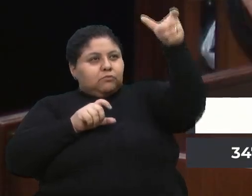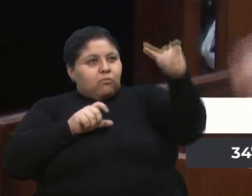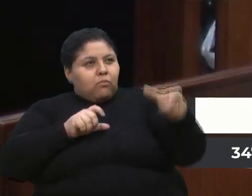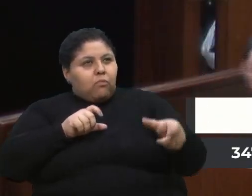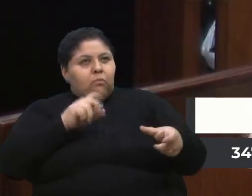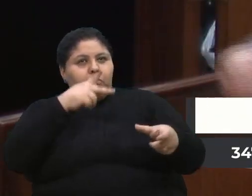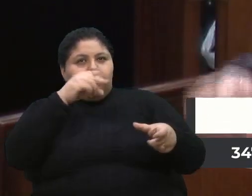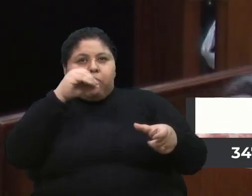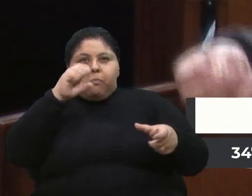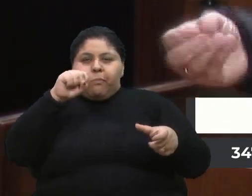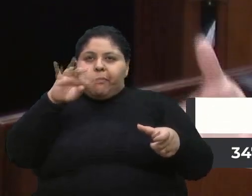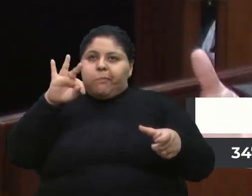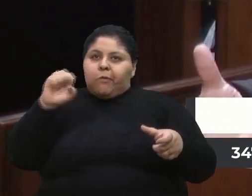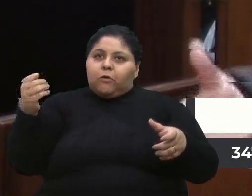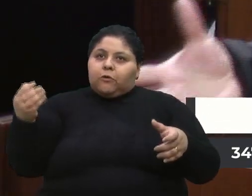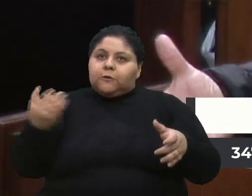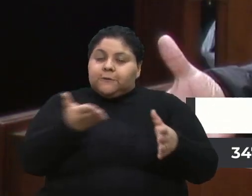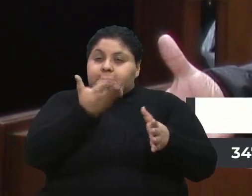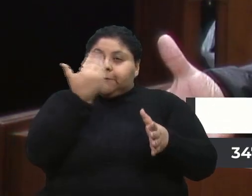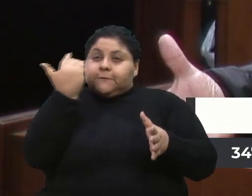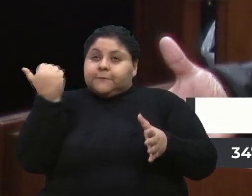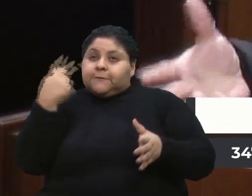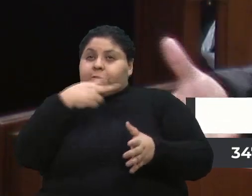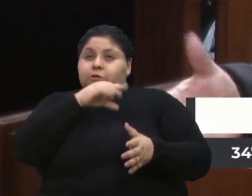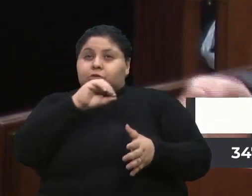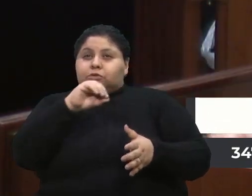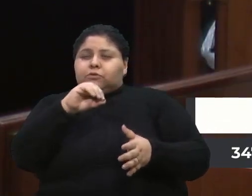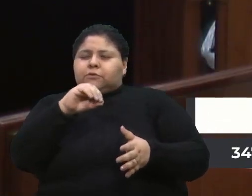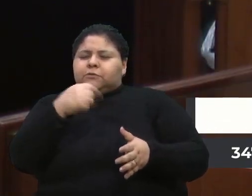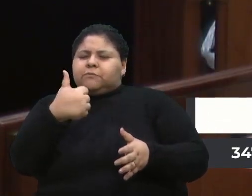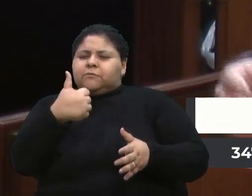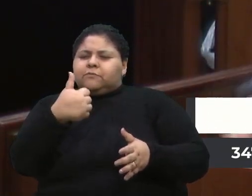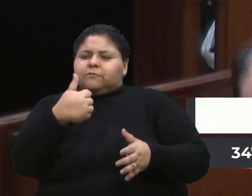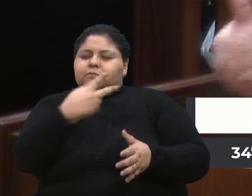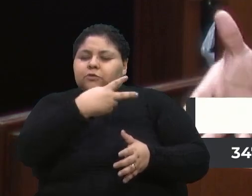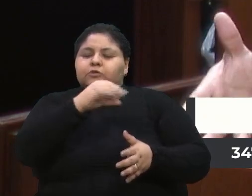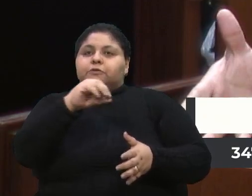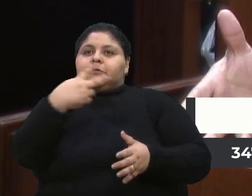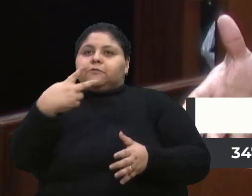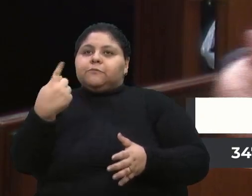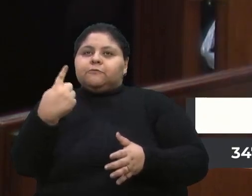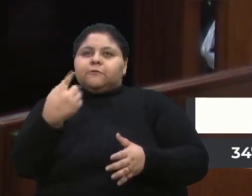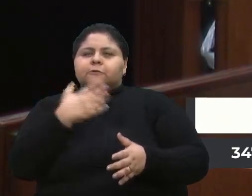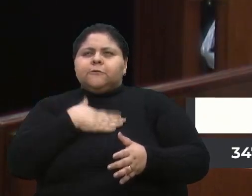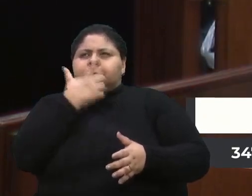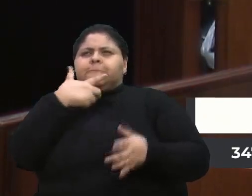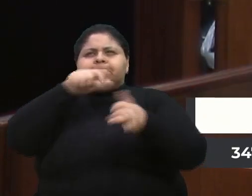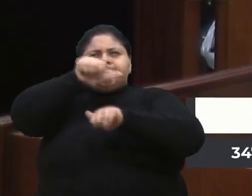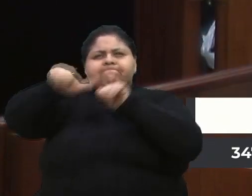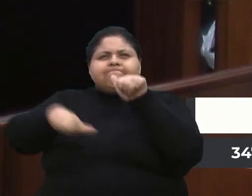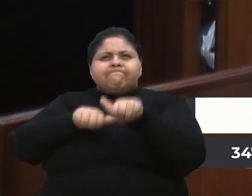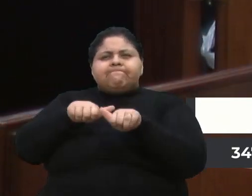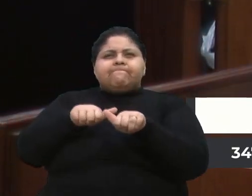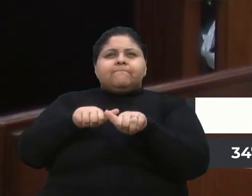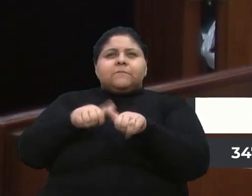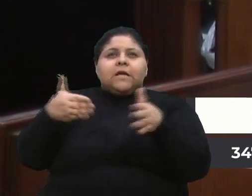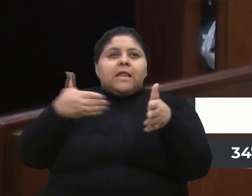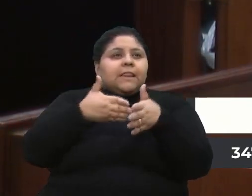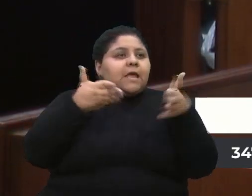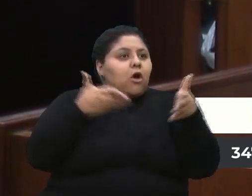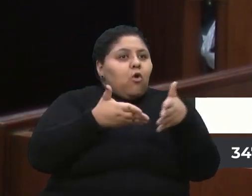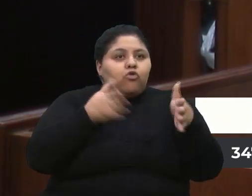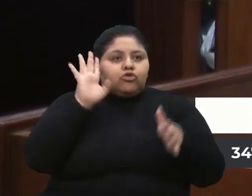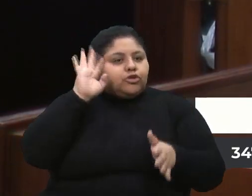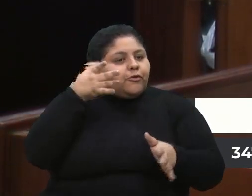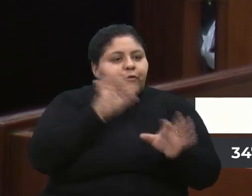que teve desde 2020, 21, 21, o pedido da troca, e até hoje não foi resolvido. Então vamos